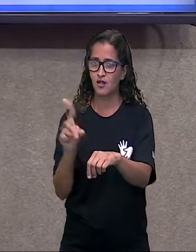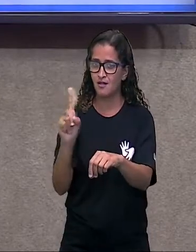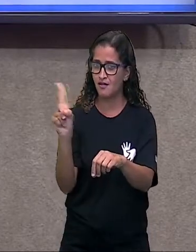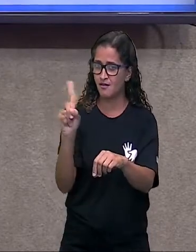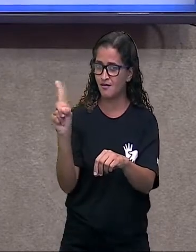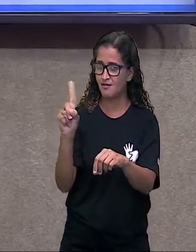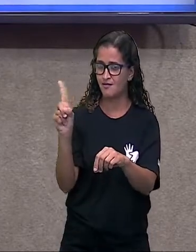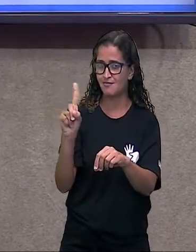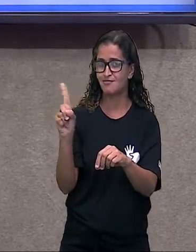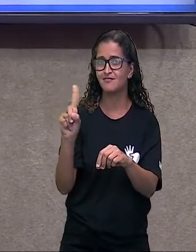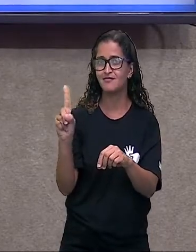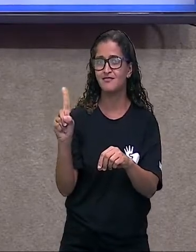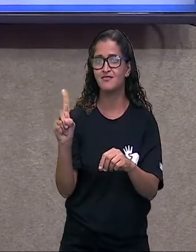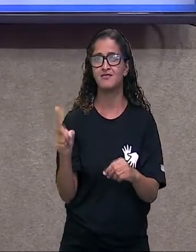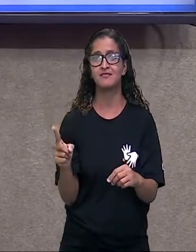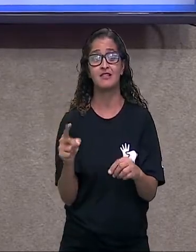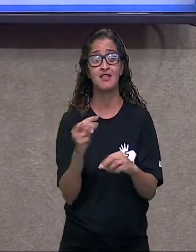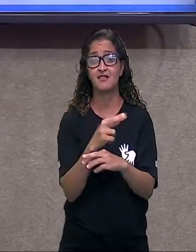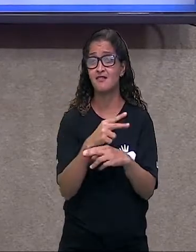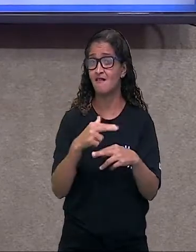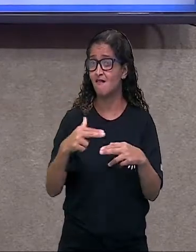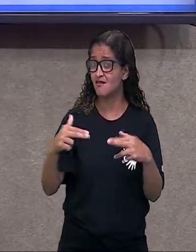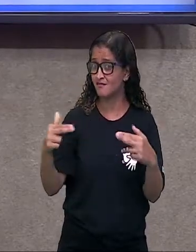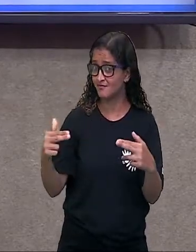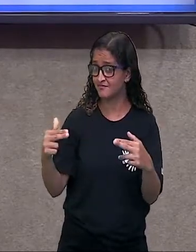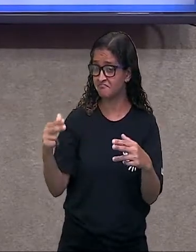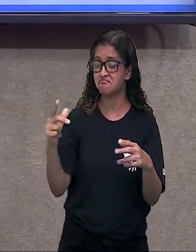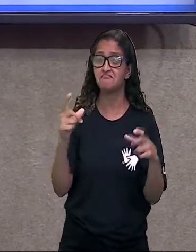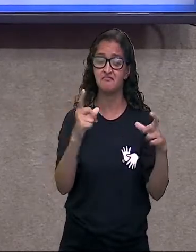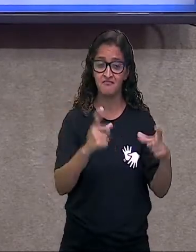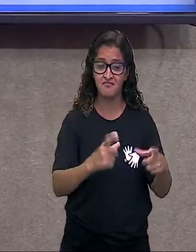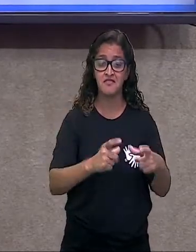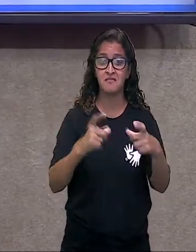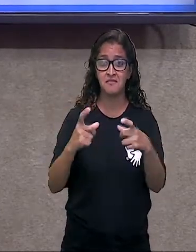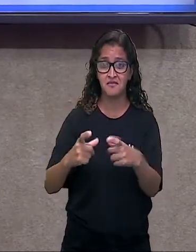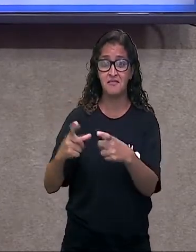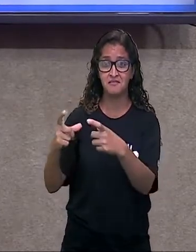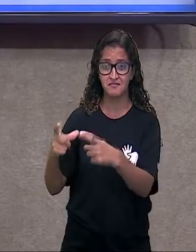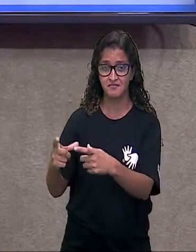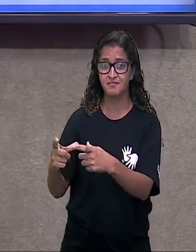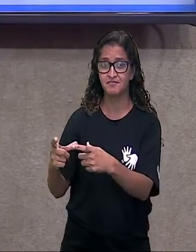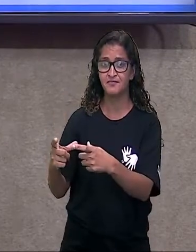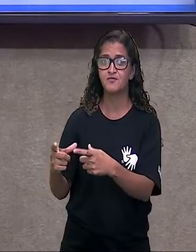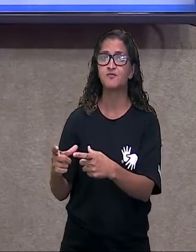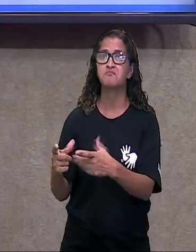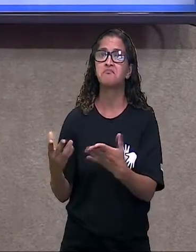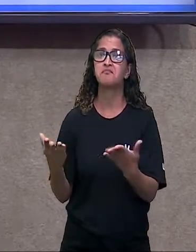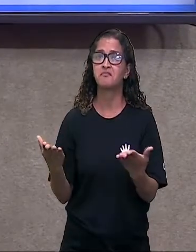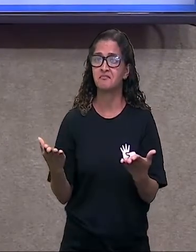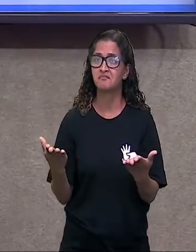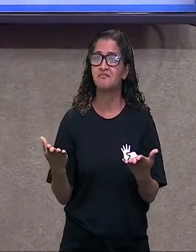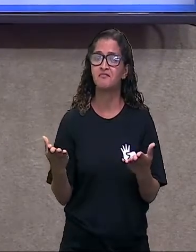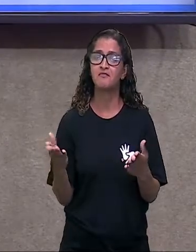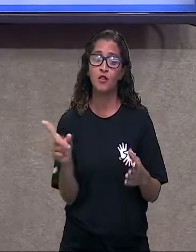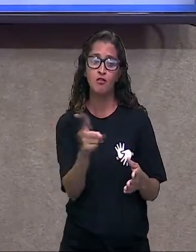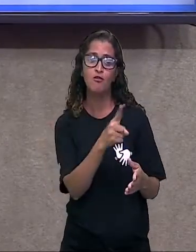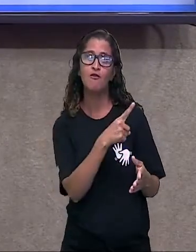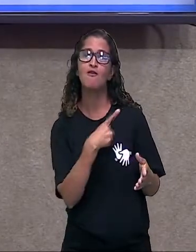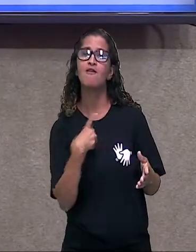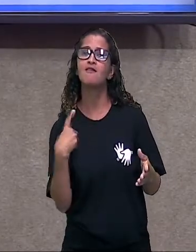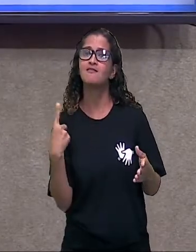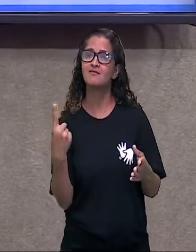gramado, que tem árvores, né? Nós descobrimos que meio ambiente é onde nós estamos